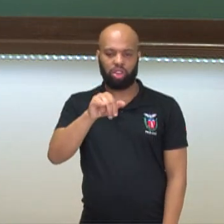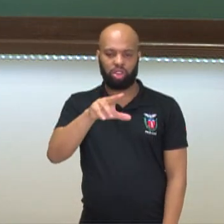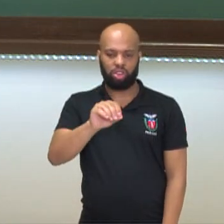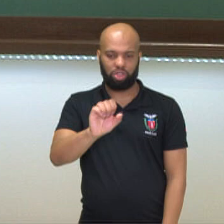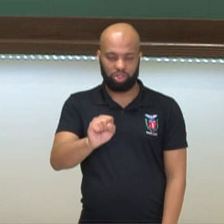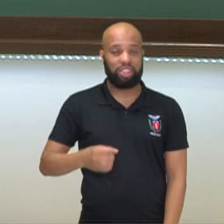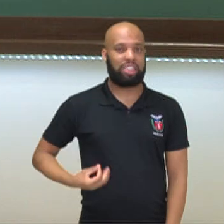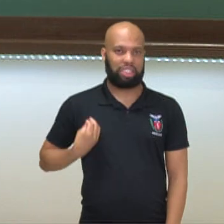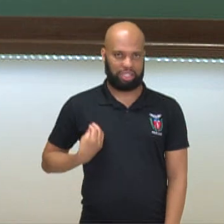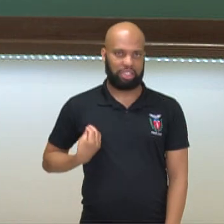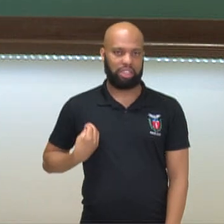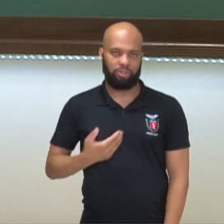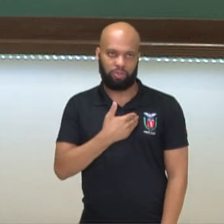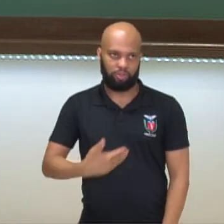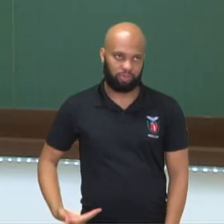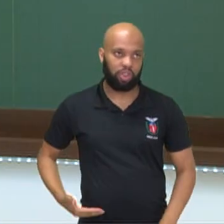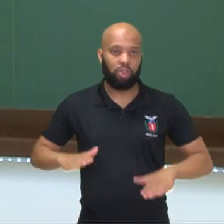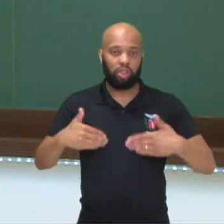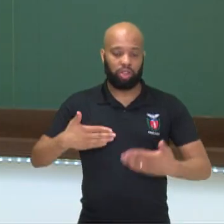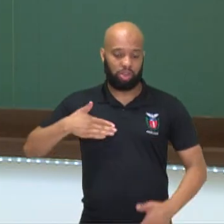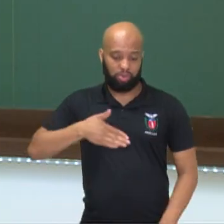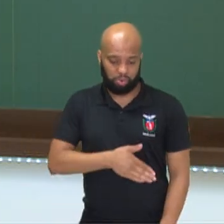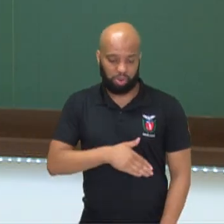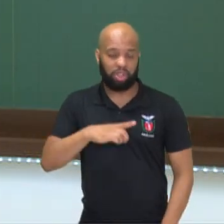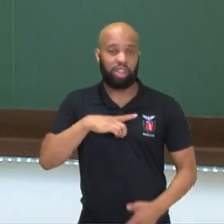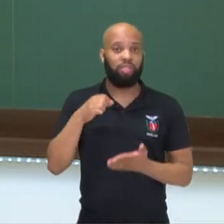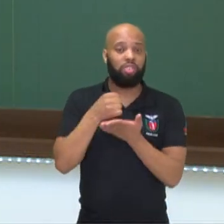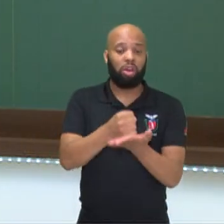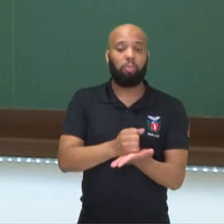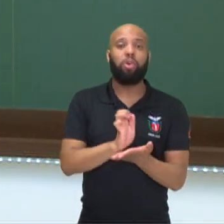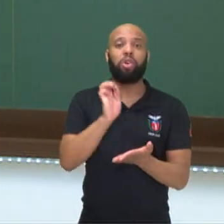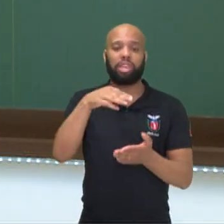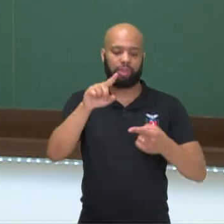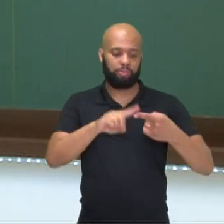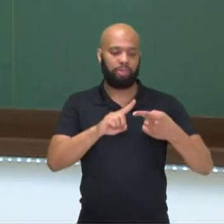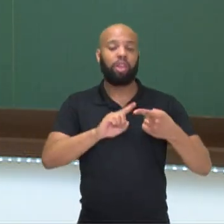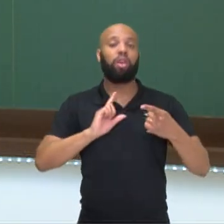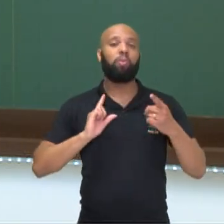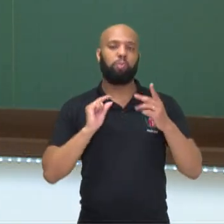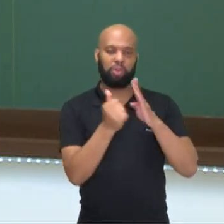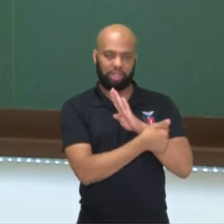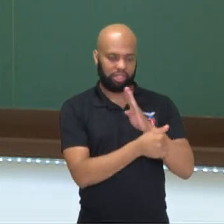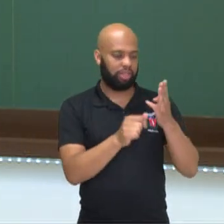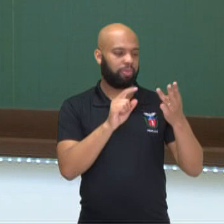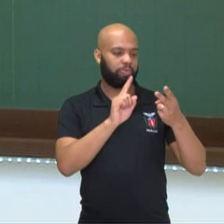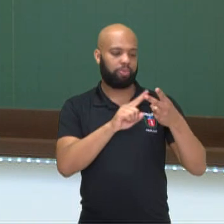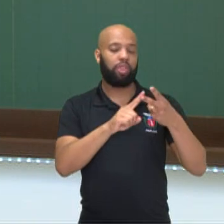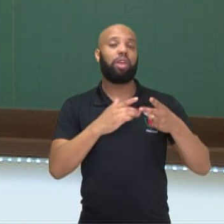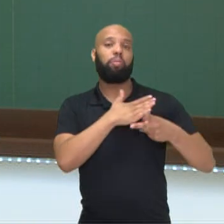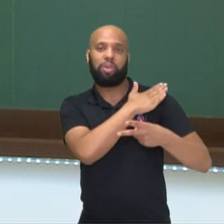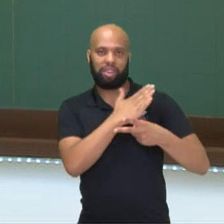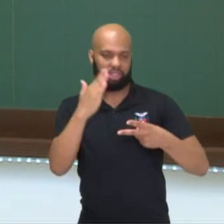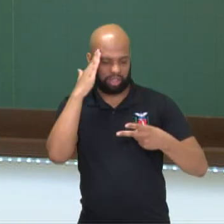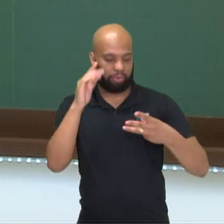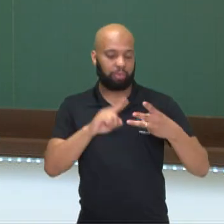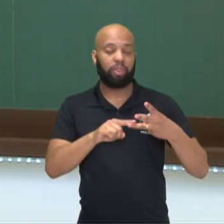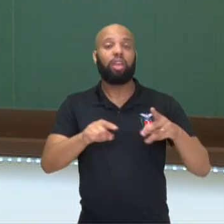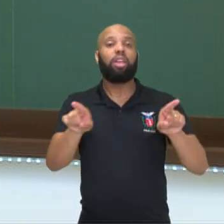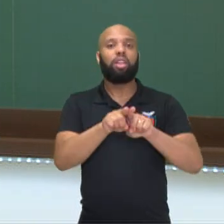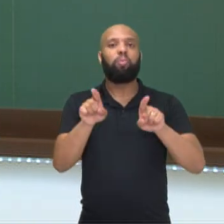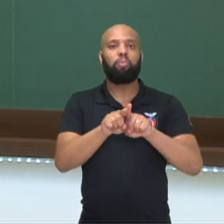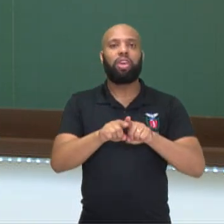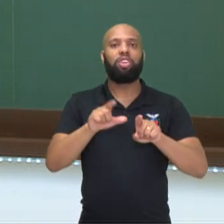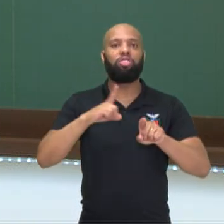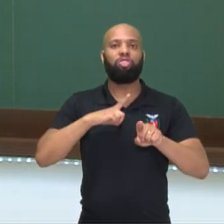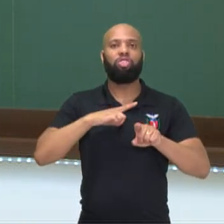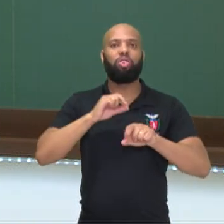Bonaparte então com o apoio de militares, da burguesia e também com o apoio da imprensa e